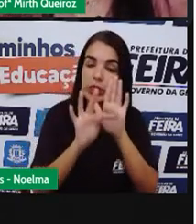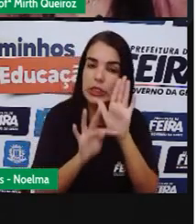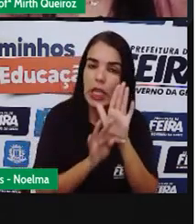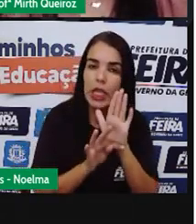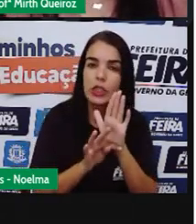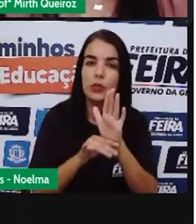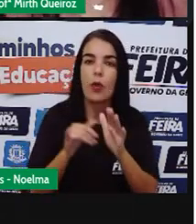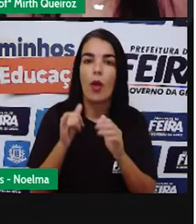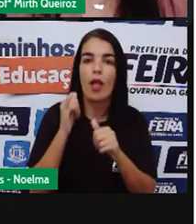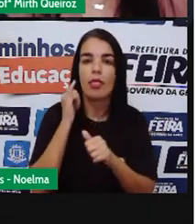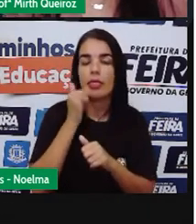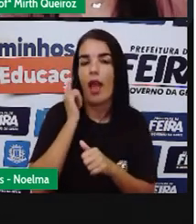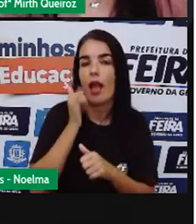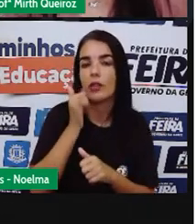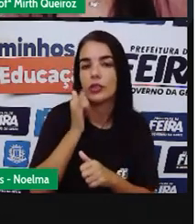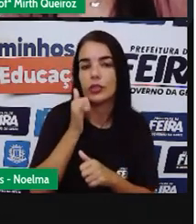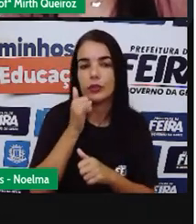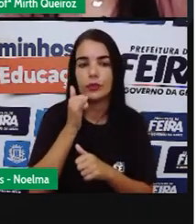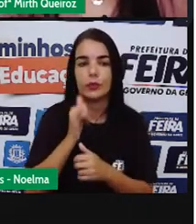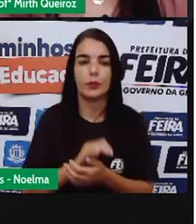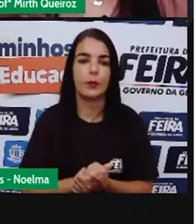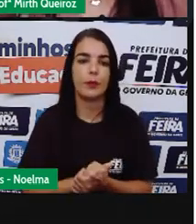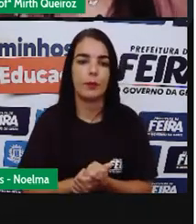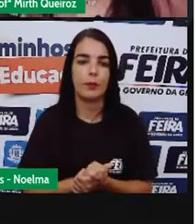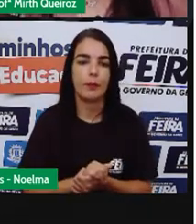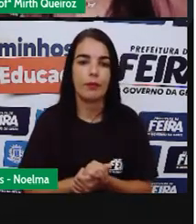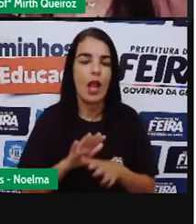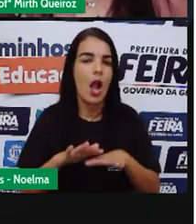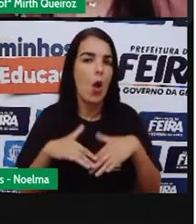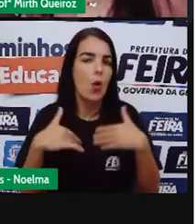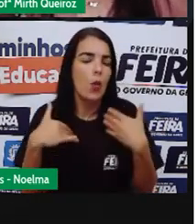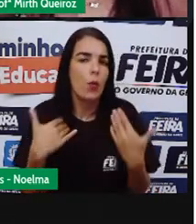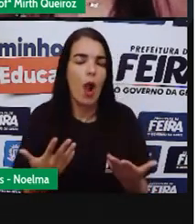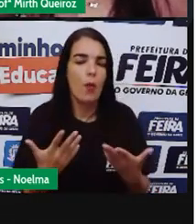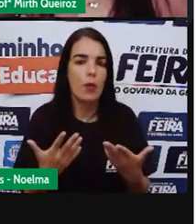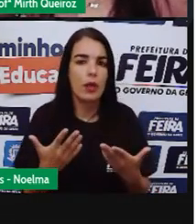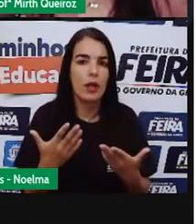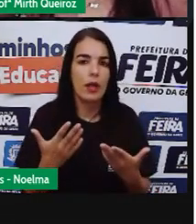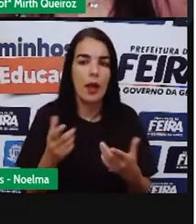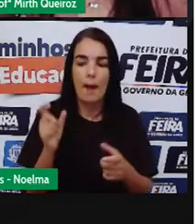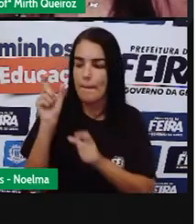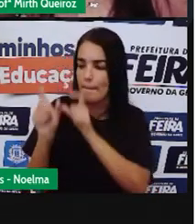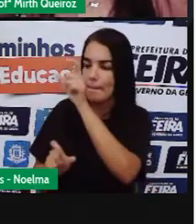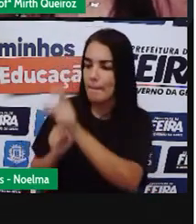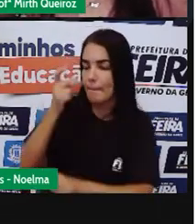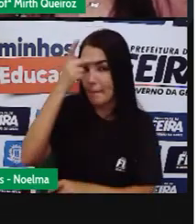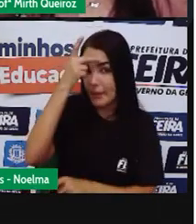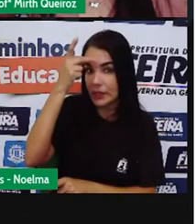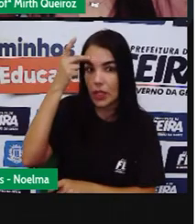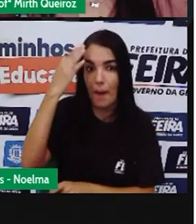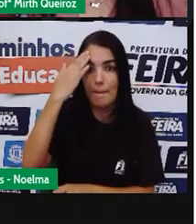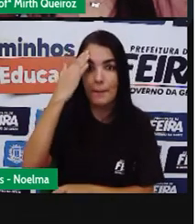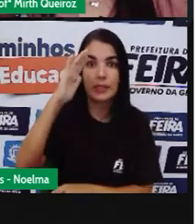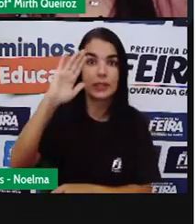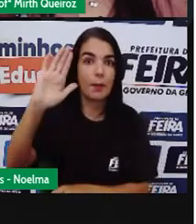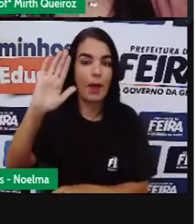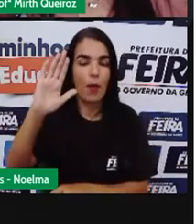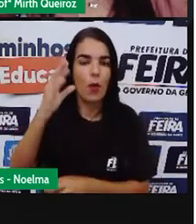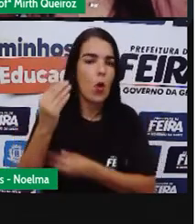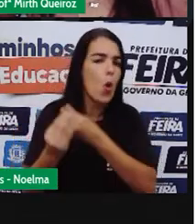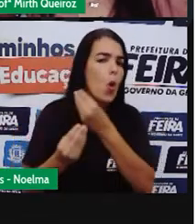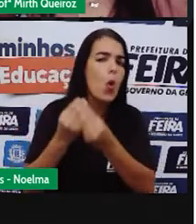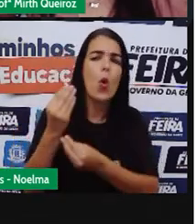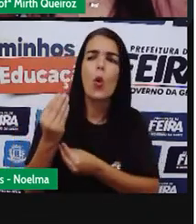narrativo. Qual o personagem principal do texto? Como é que a gente descobre aí